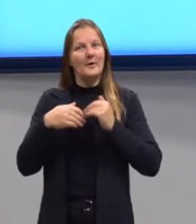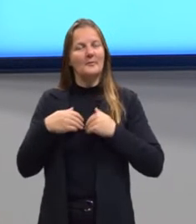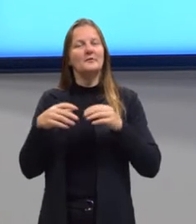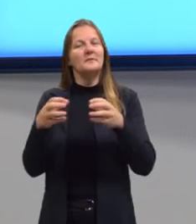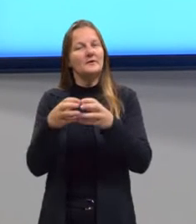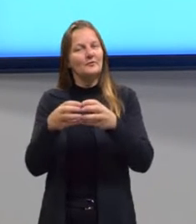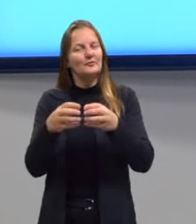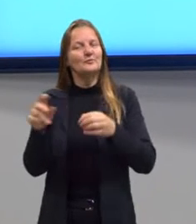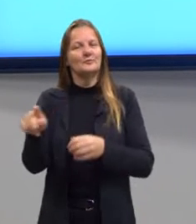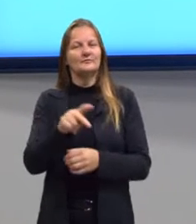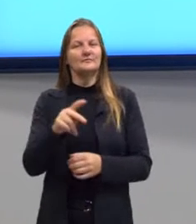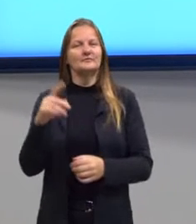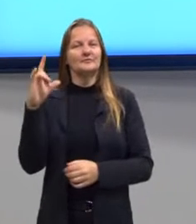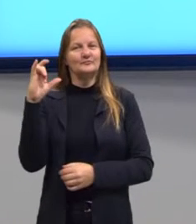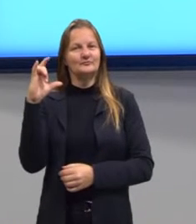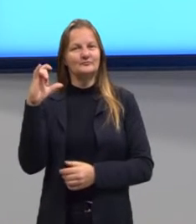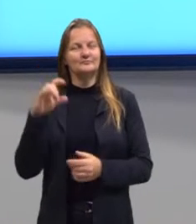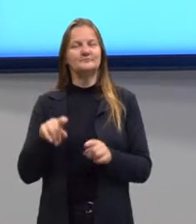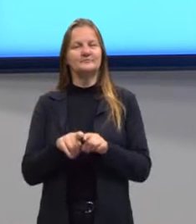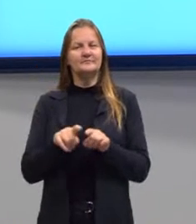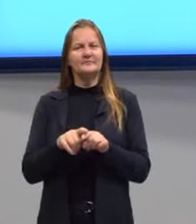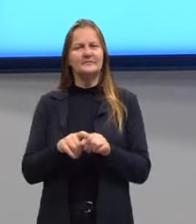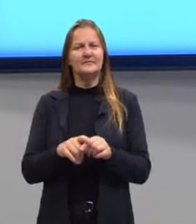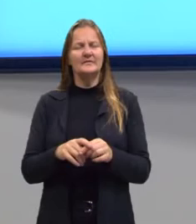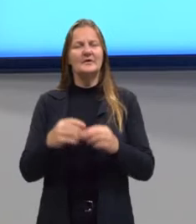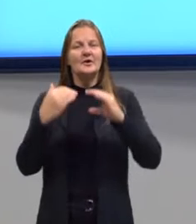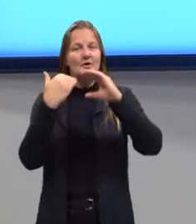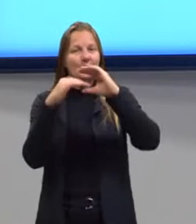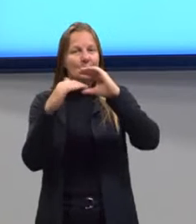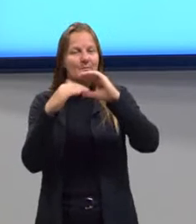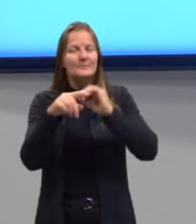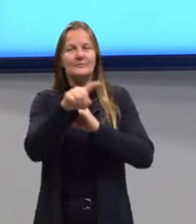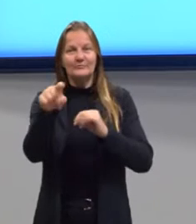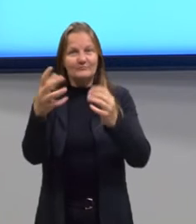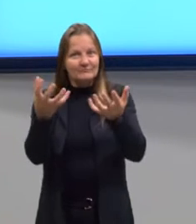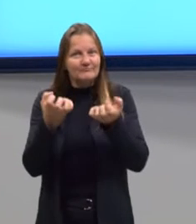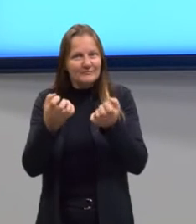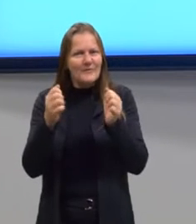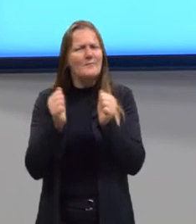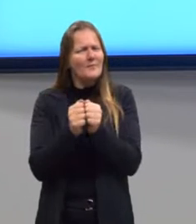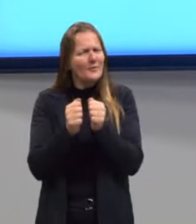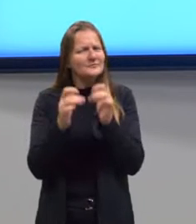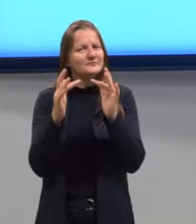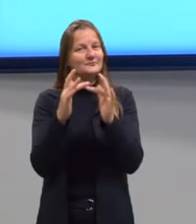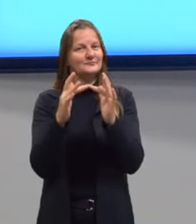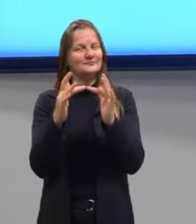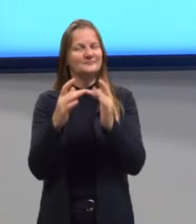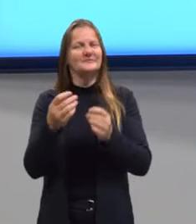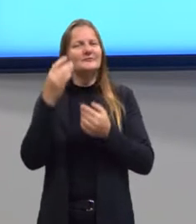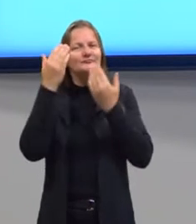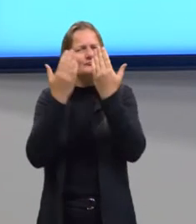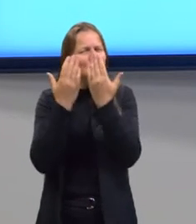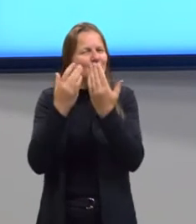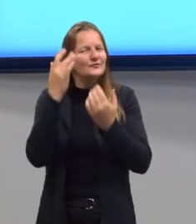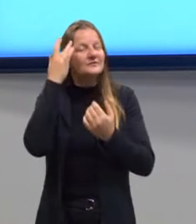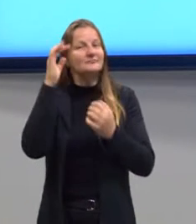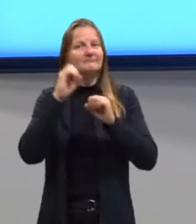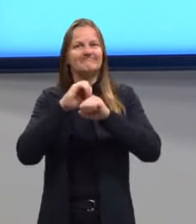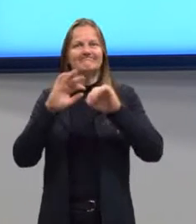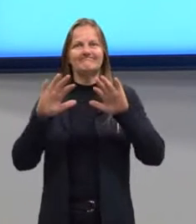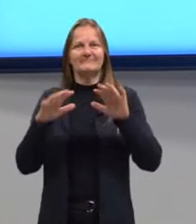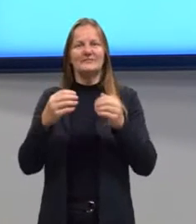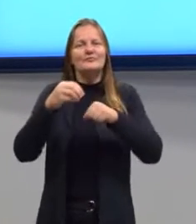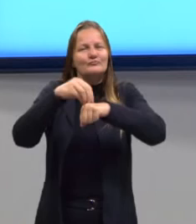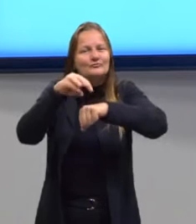o Insta dos professores e também o e-mail se vocês quiserem entrar em contato, tirar dúvidas, até deixar uma